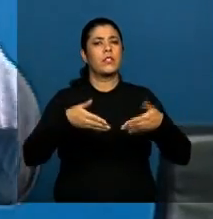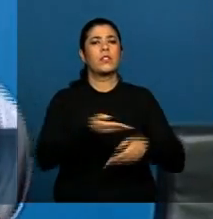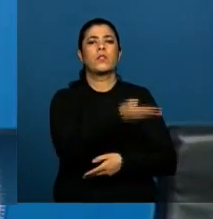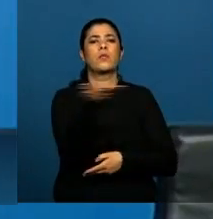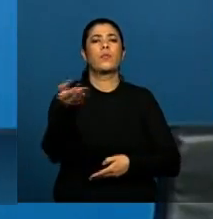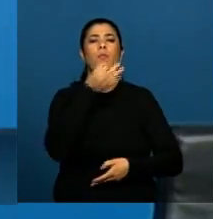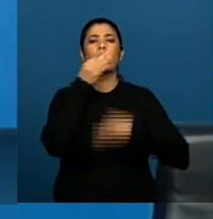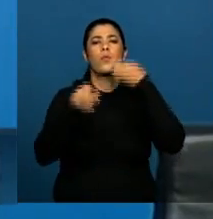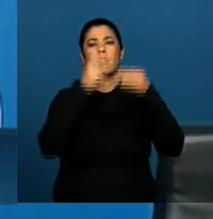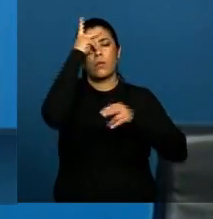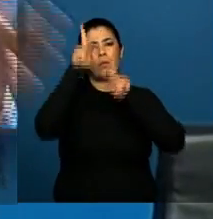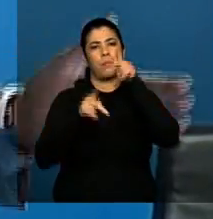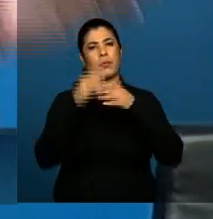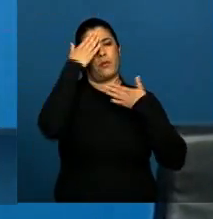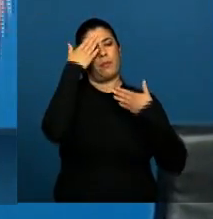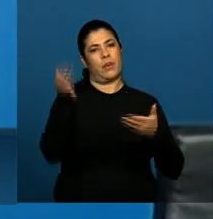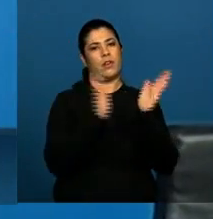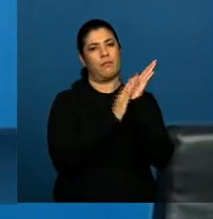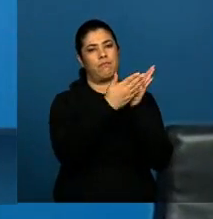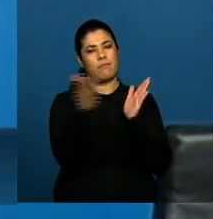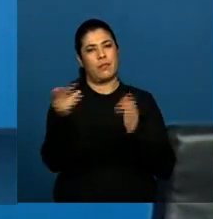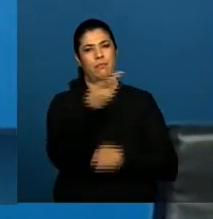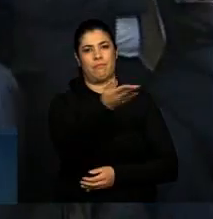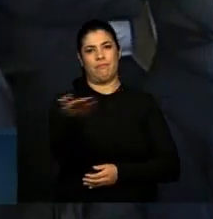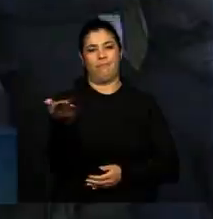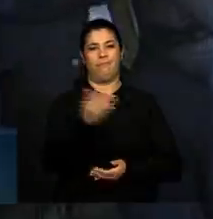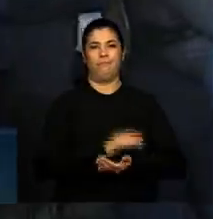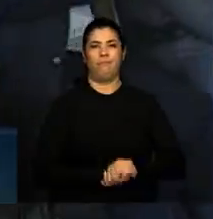para fazer a vontade do povo. Muito obrigado e parabéns a todos.